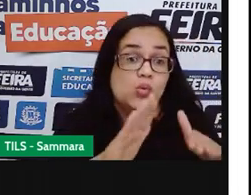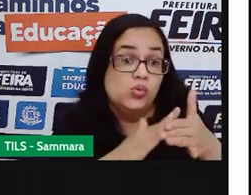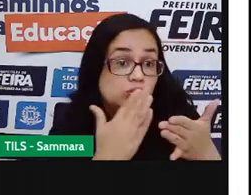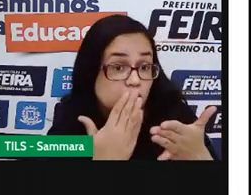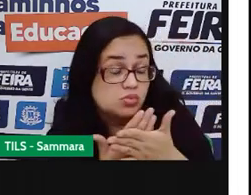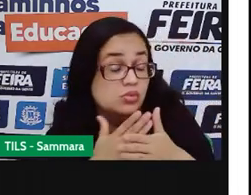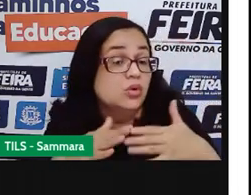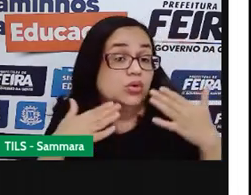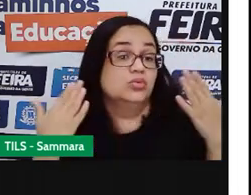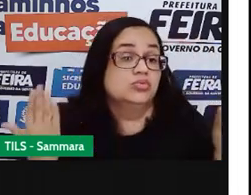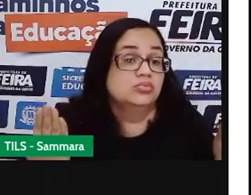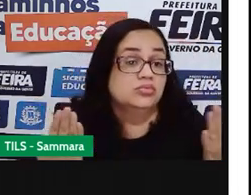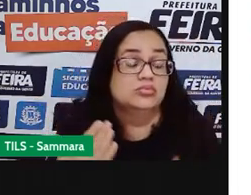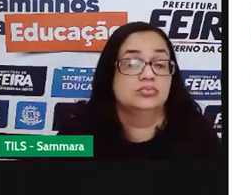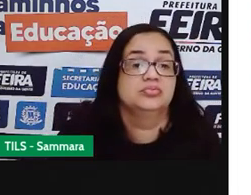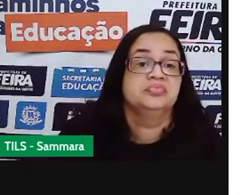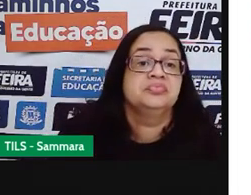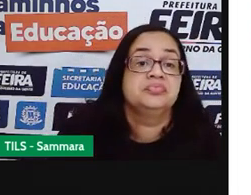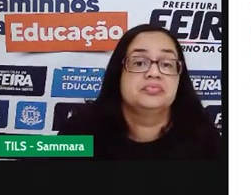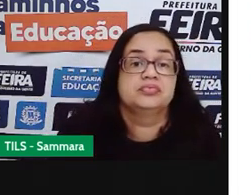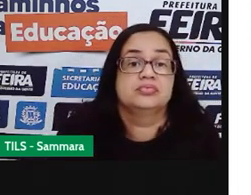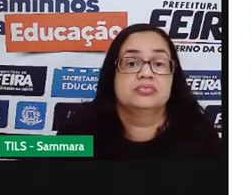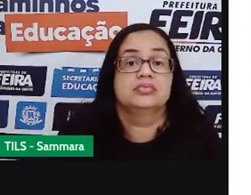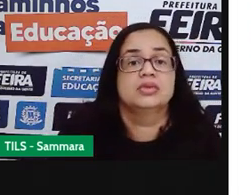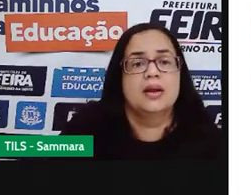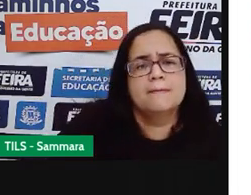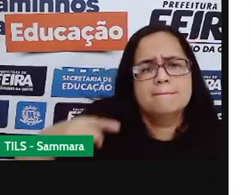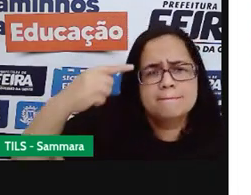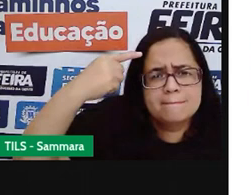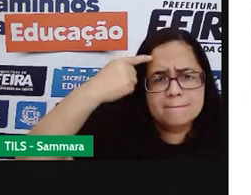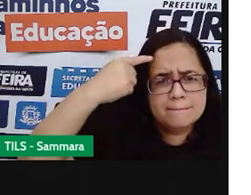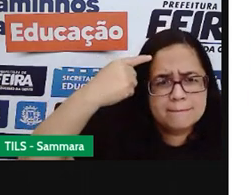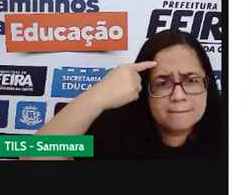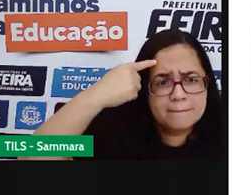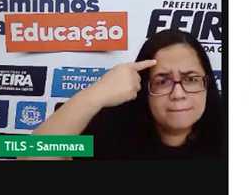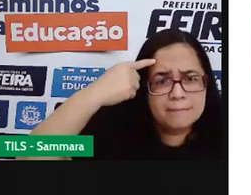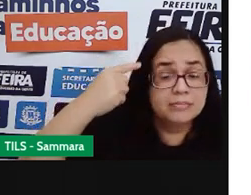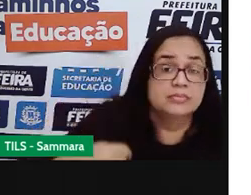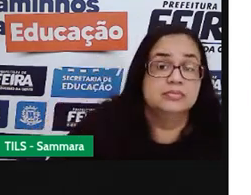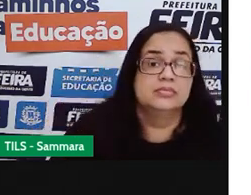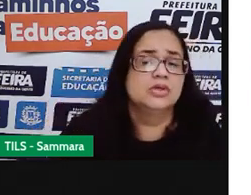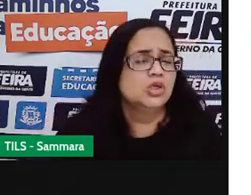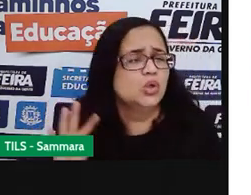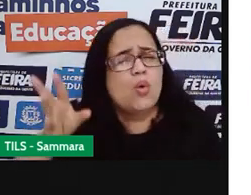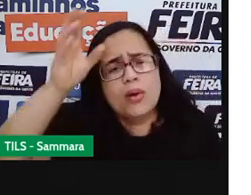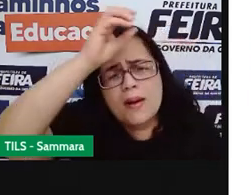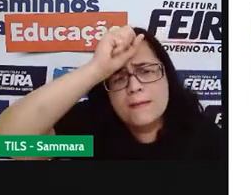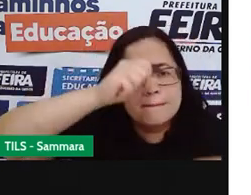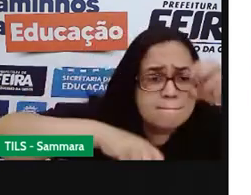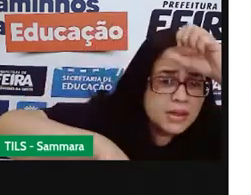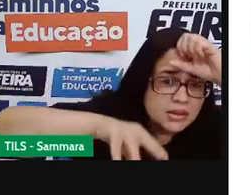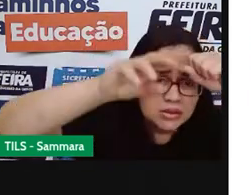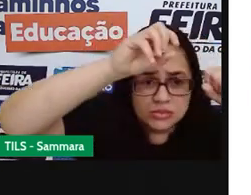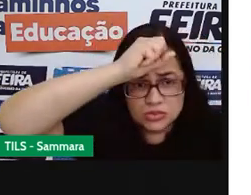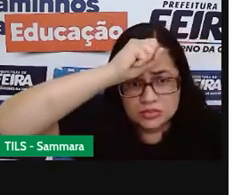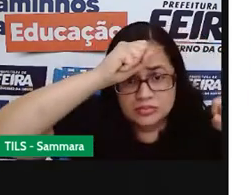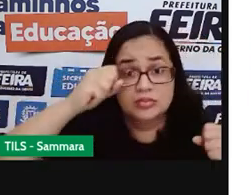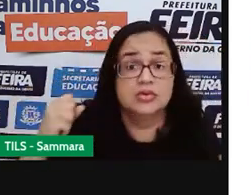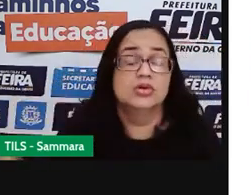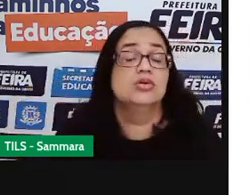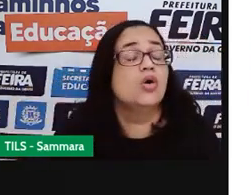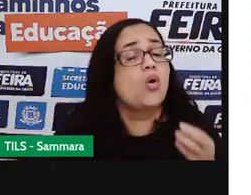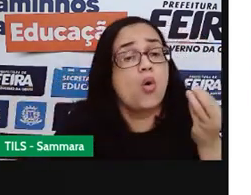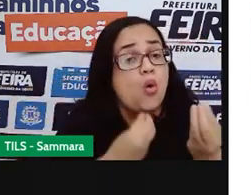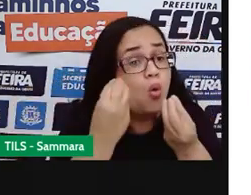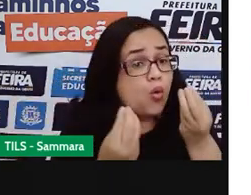ainda não estão. Então, para repetir, diante de tudo isso que aprendemos sobre